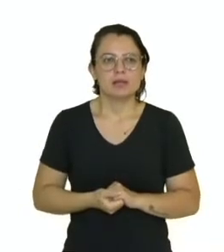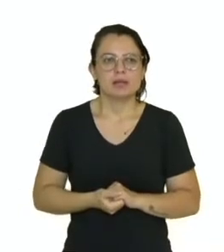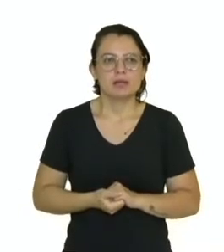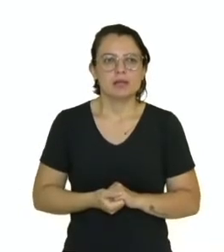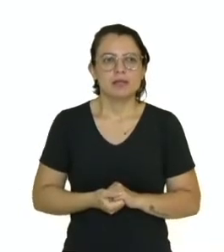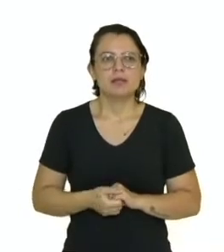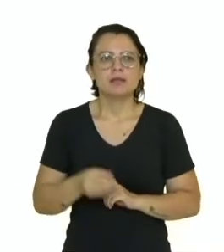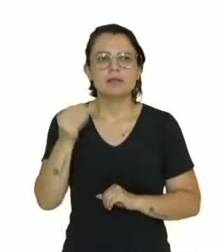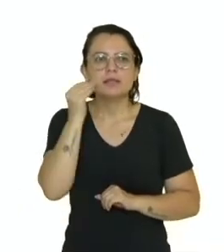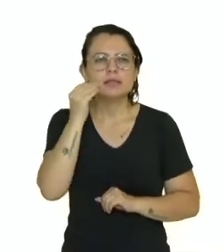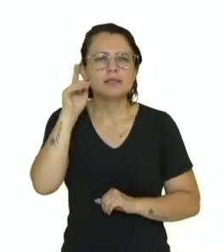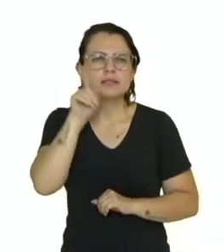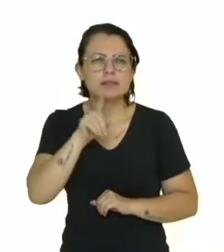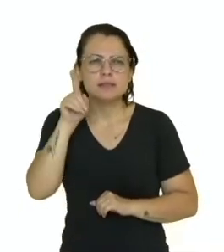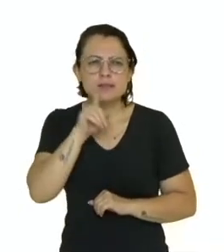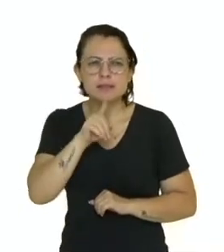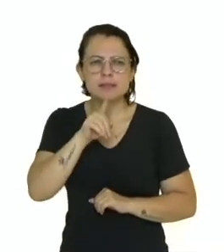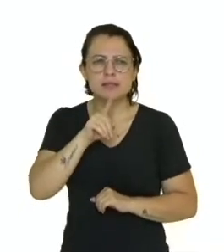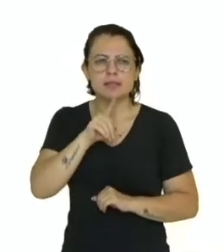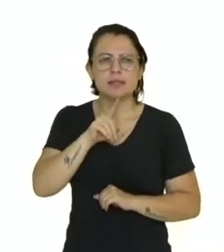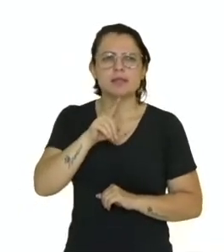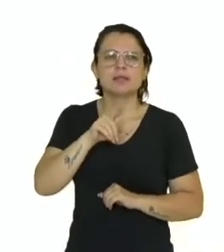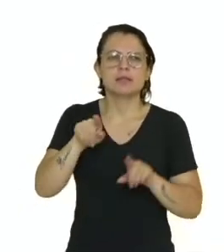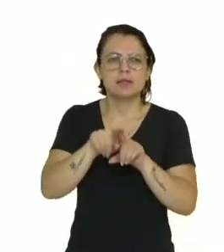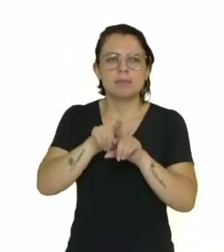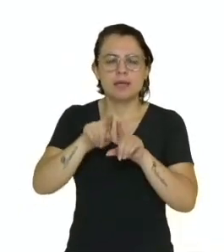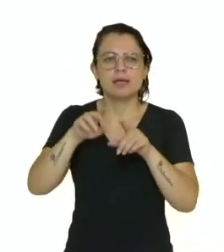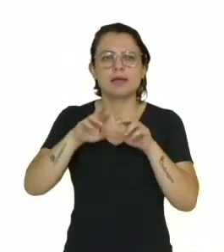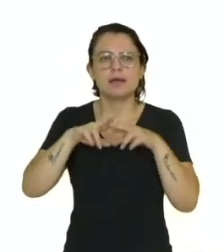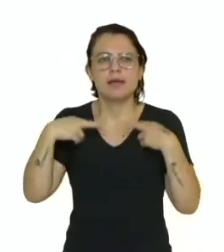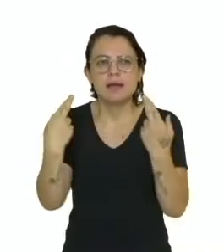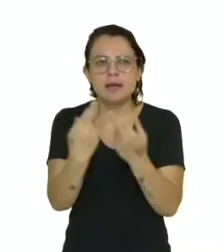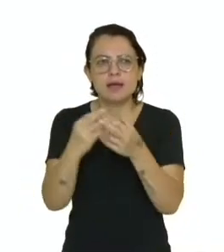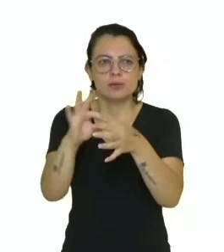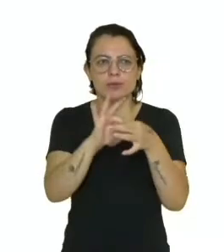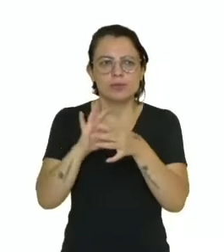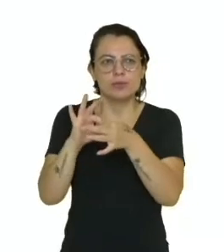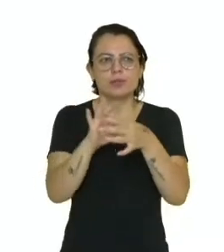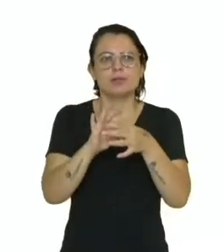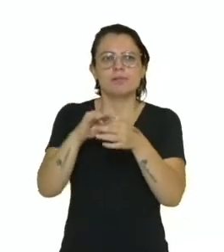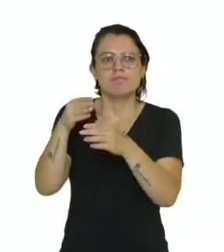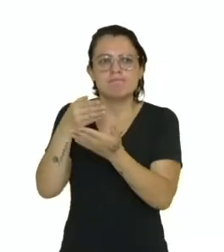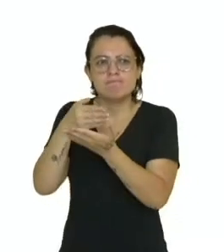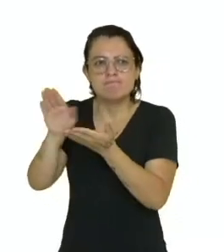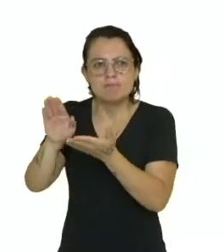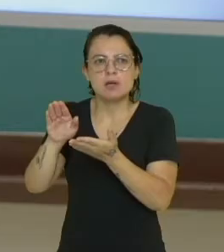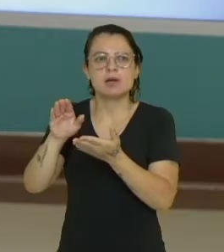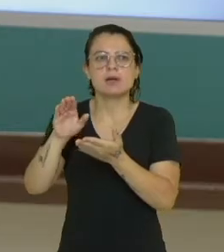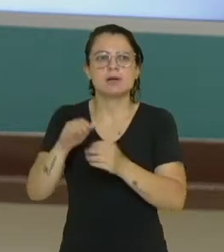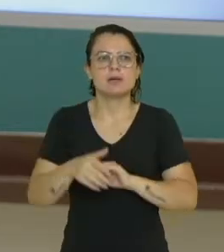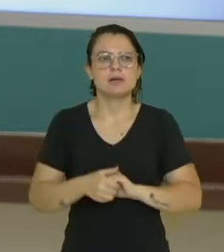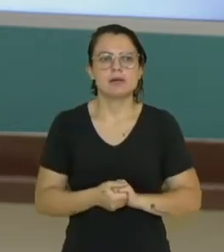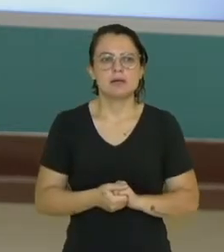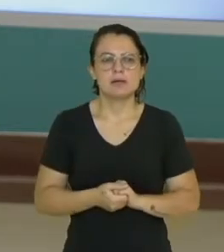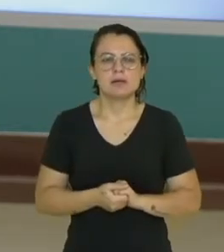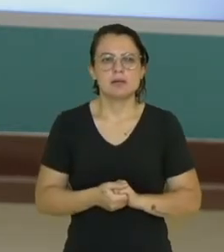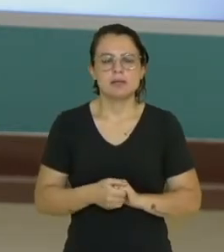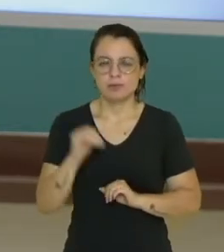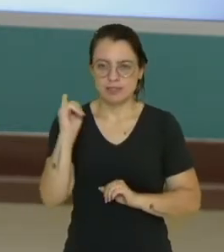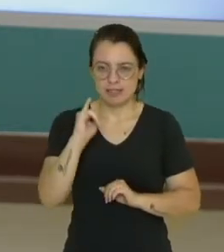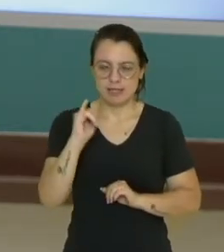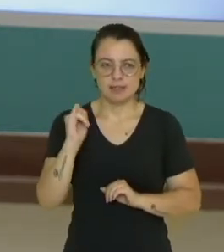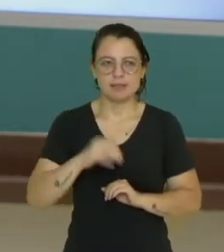lá no Kuwait, expulsando os iraquianos de lá em 1991, conforme já falamos anteriormente, ok? Muito bem?